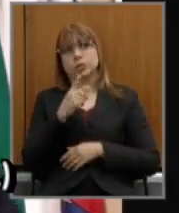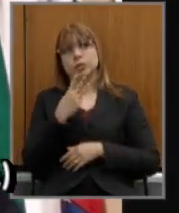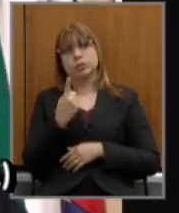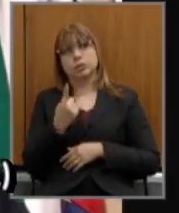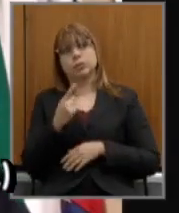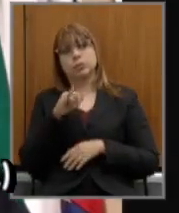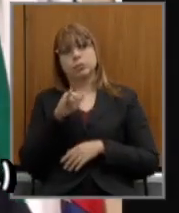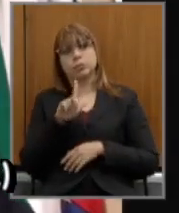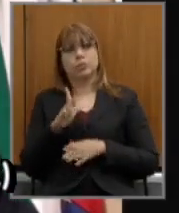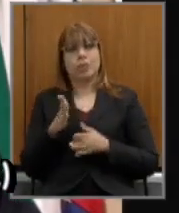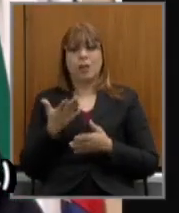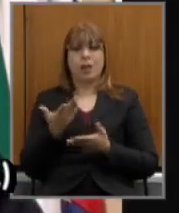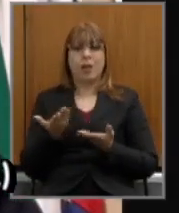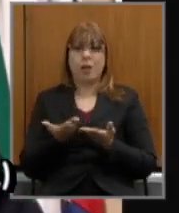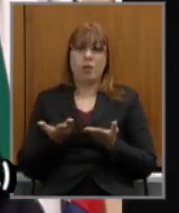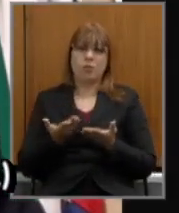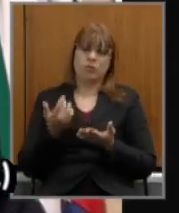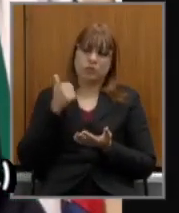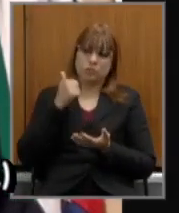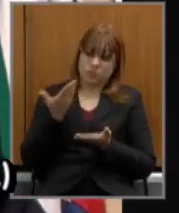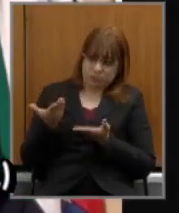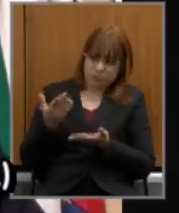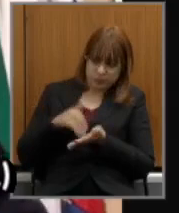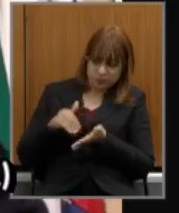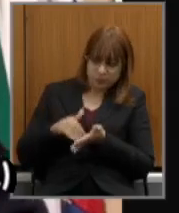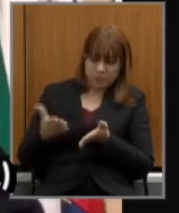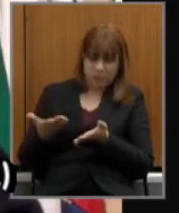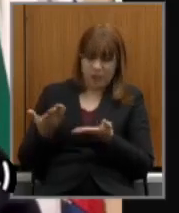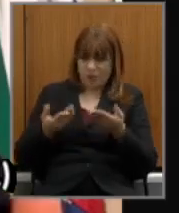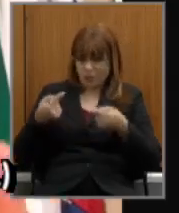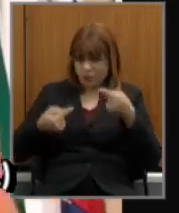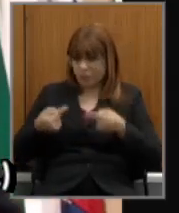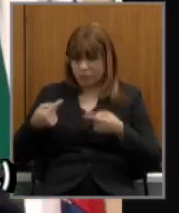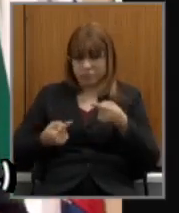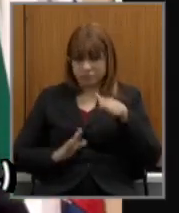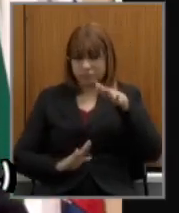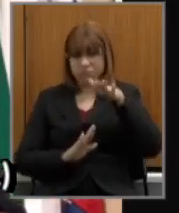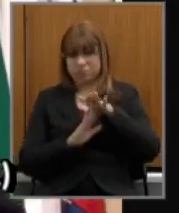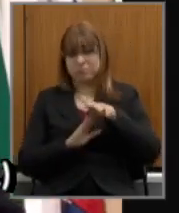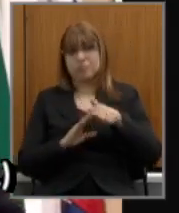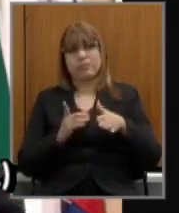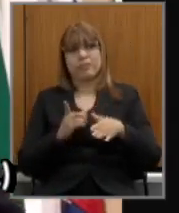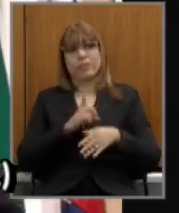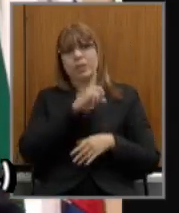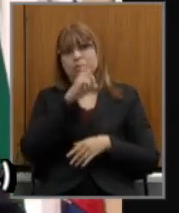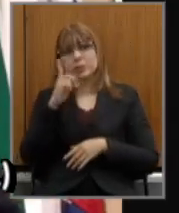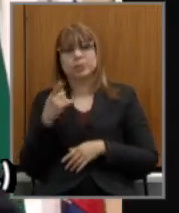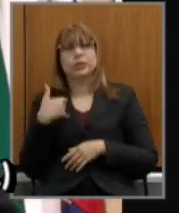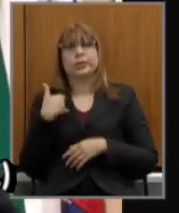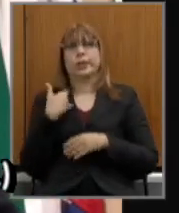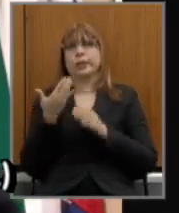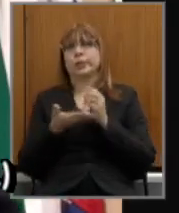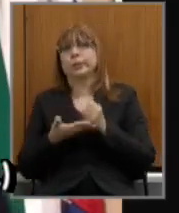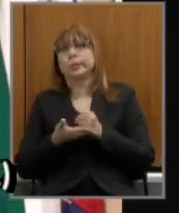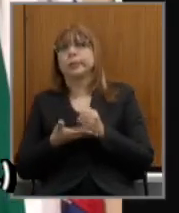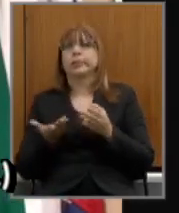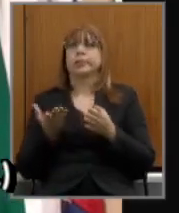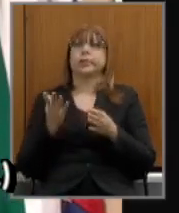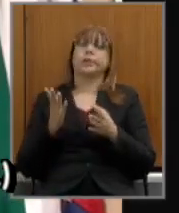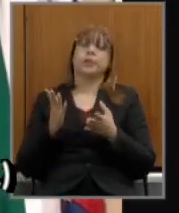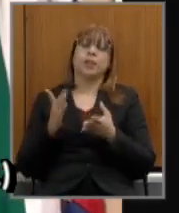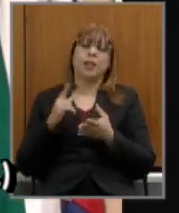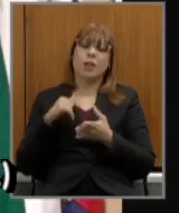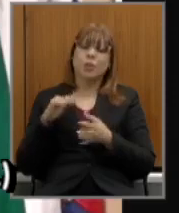discutindo senhores secretários prazo de contribuição idade mínima tudo isso são